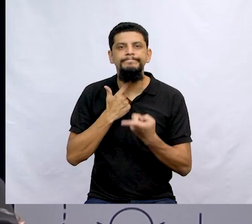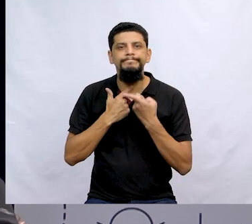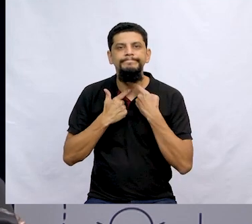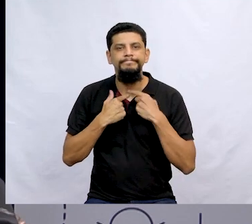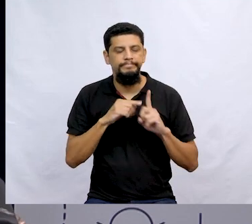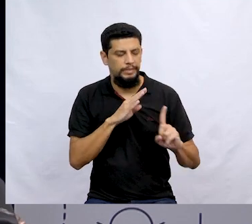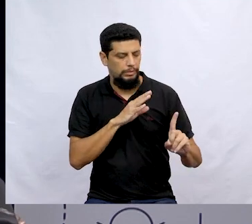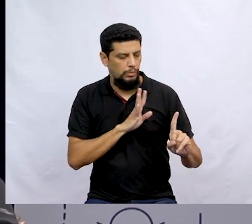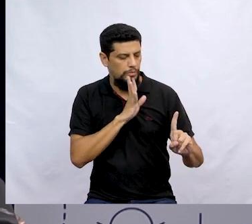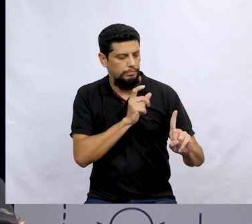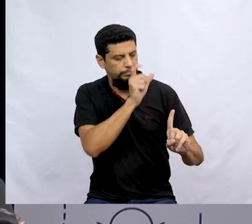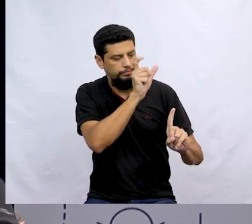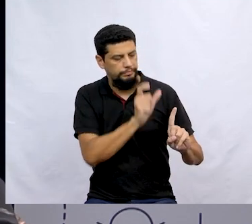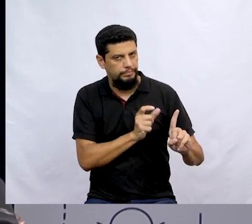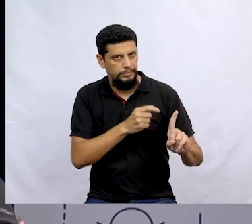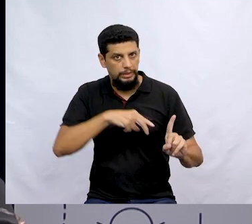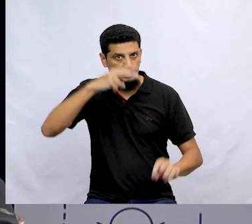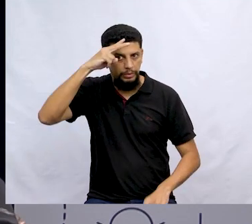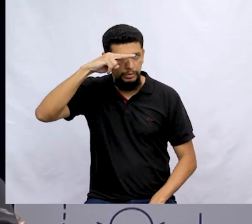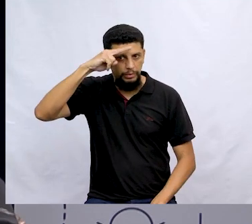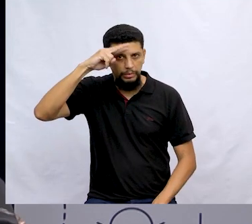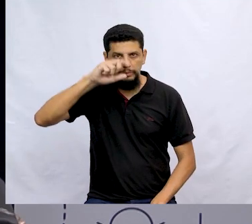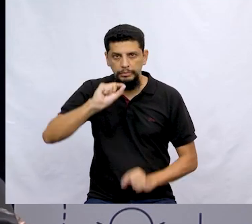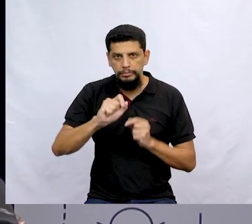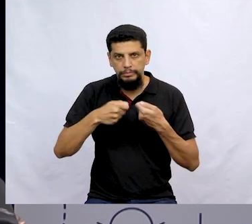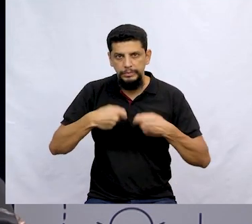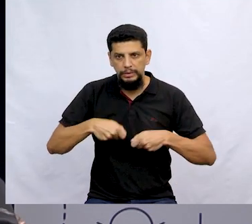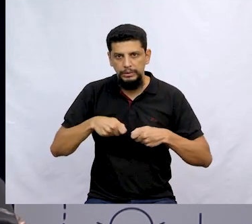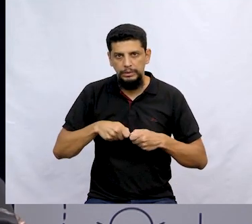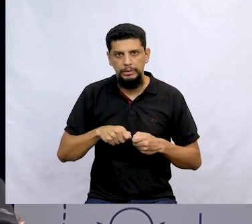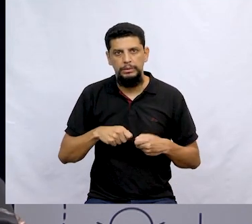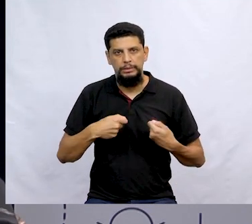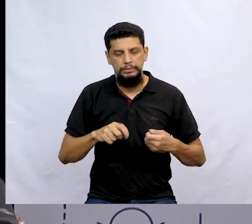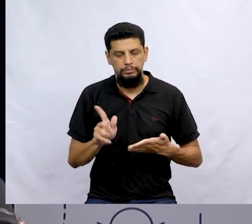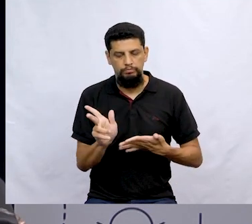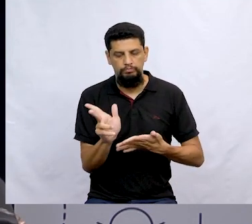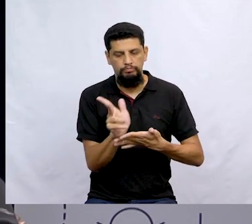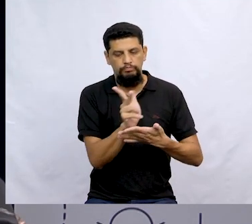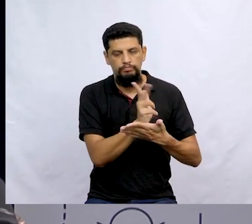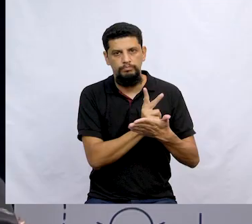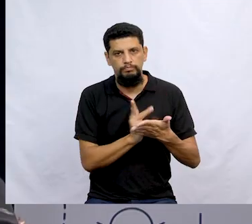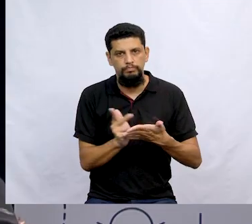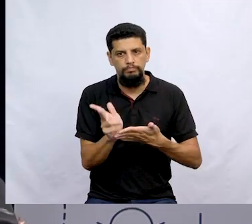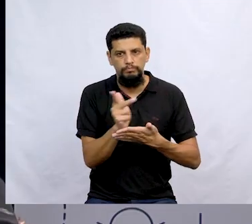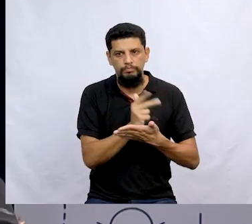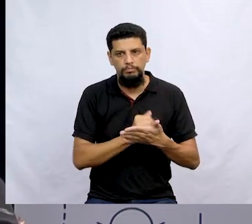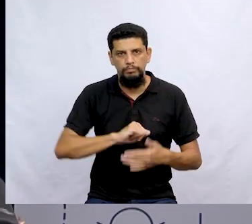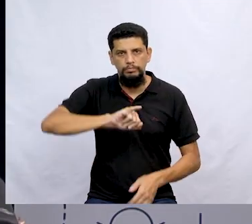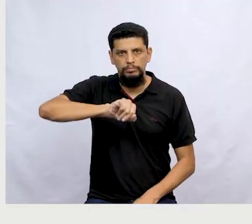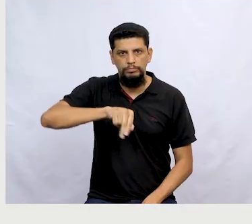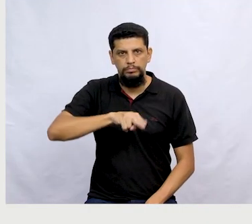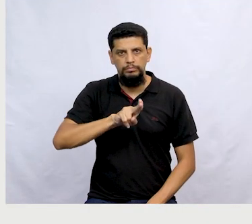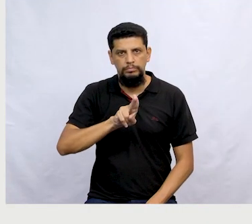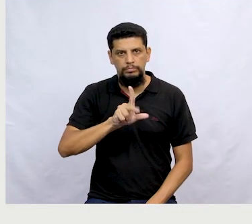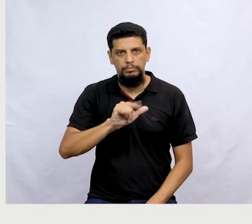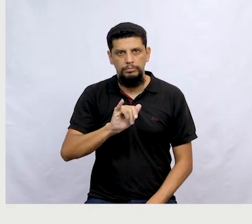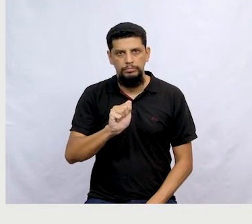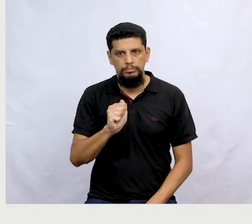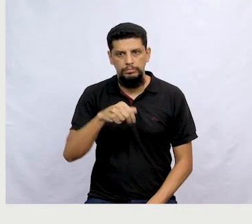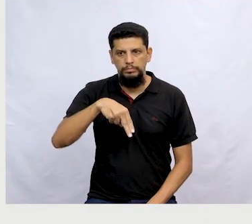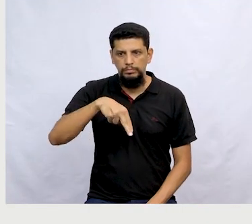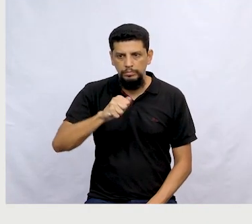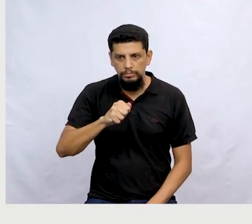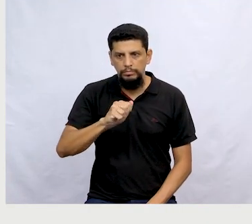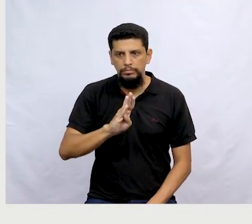conhecer. A nossa história também tem o quê? Uma ilustradora, exatamente. A Juliana Bolin. E a